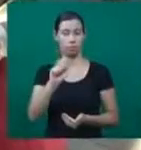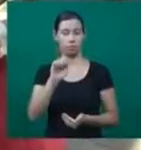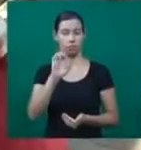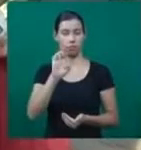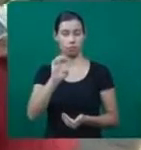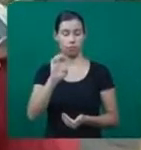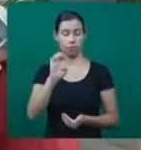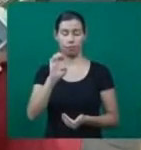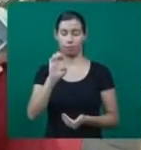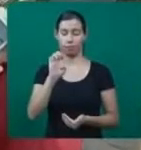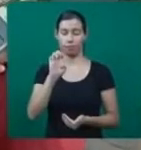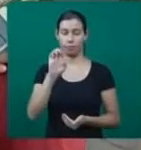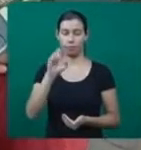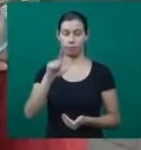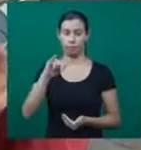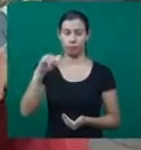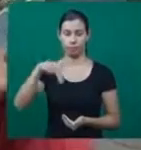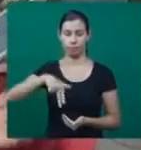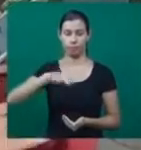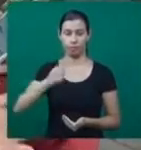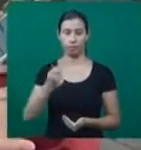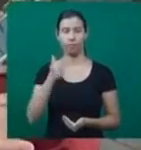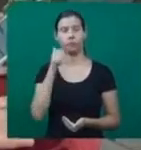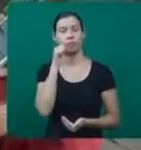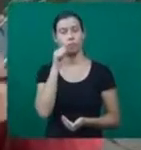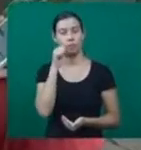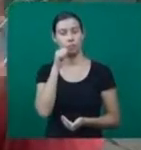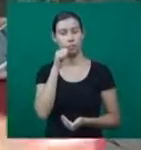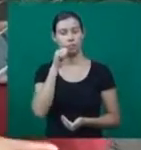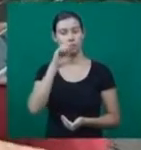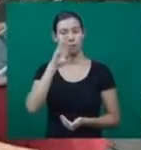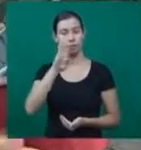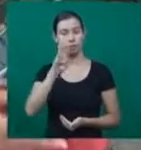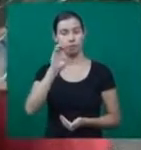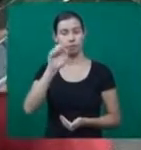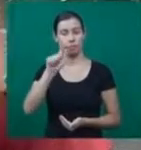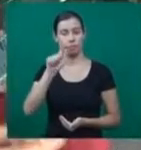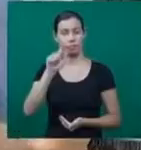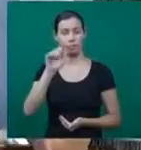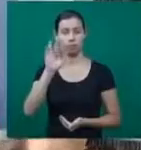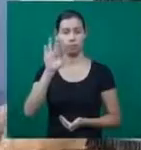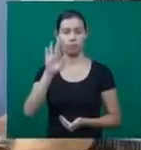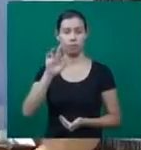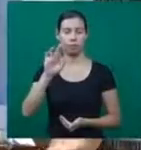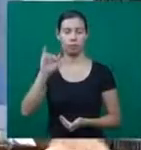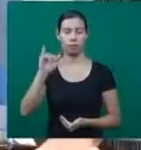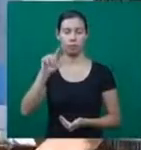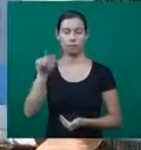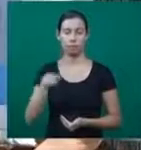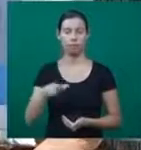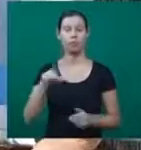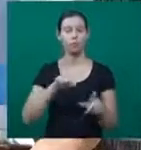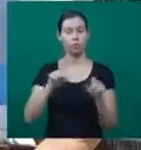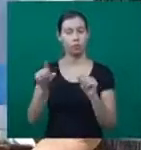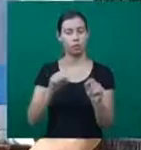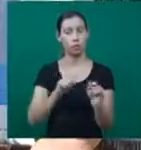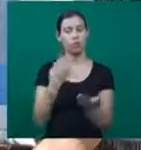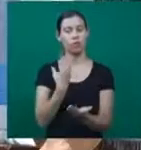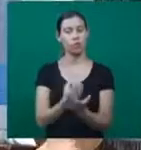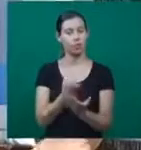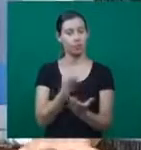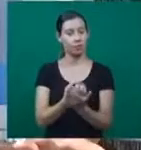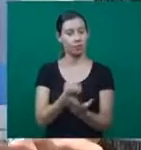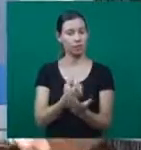Beatriz escolheu um aplicativo depois de experimentar mais de 10 tipos de pílula. Eu consigo controlar e saber